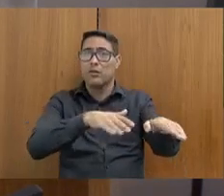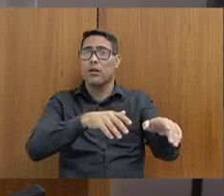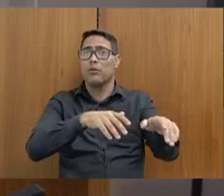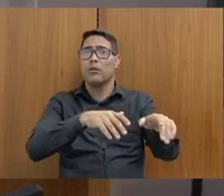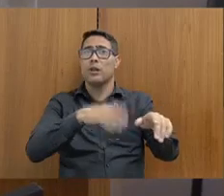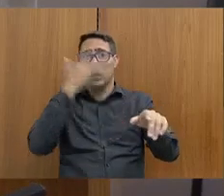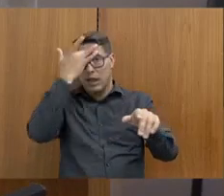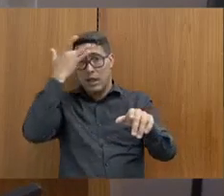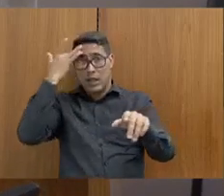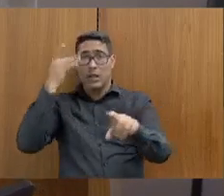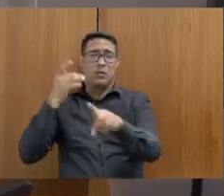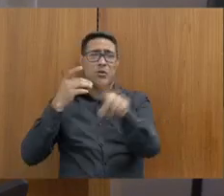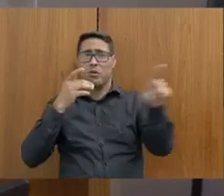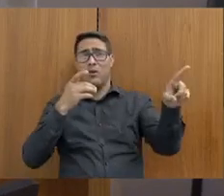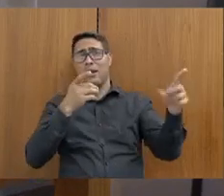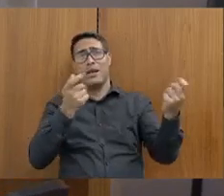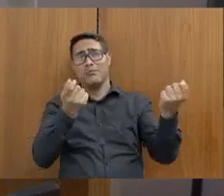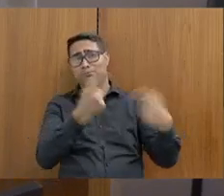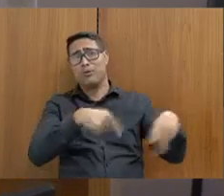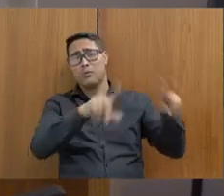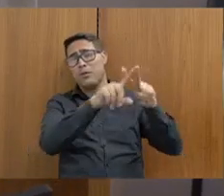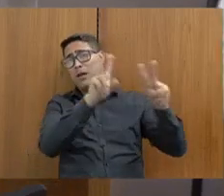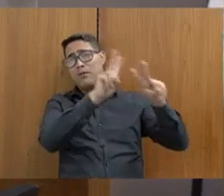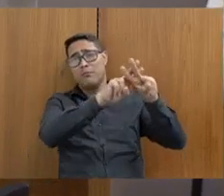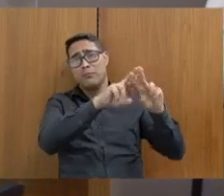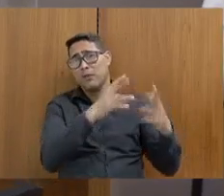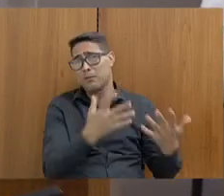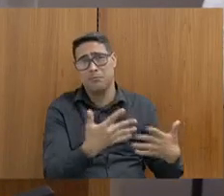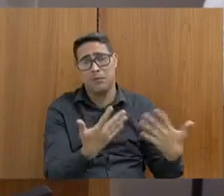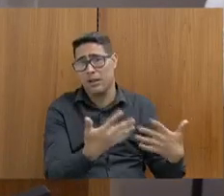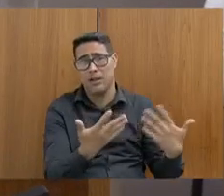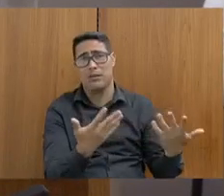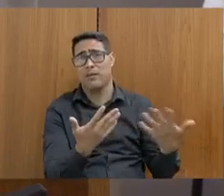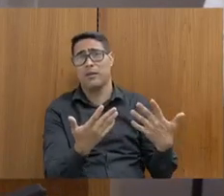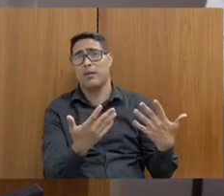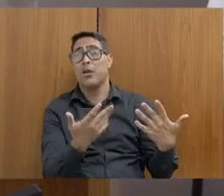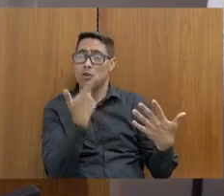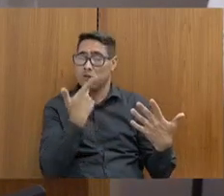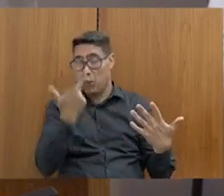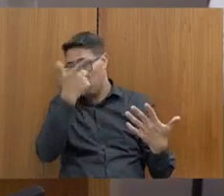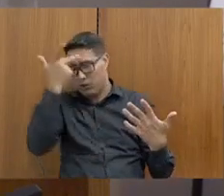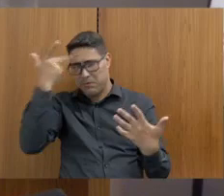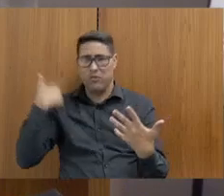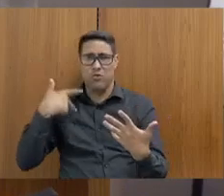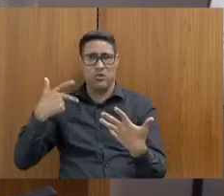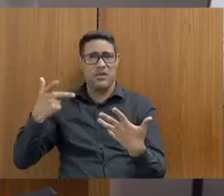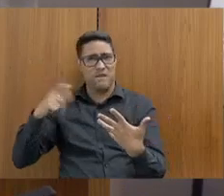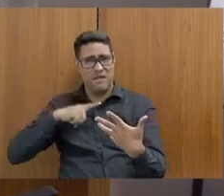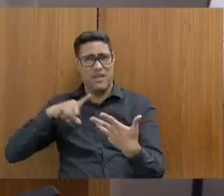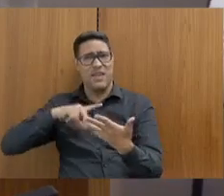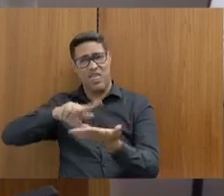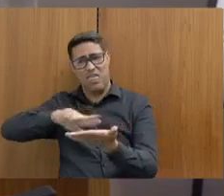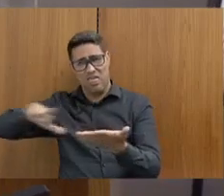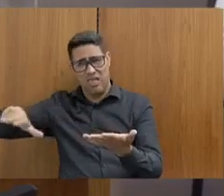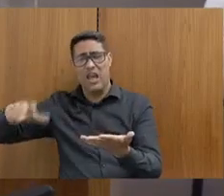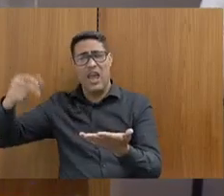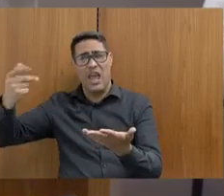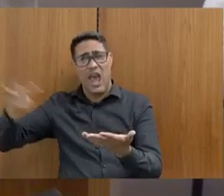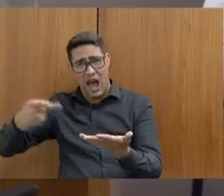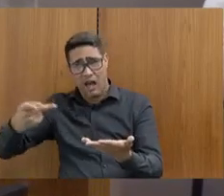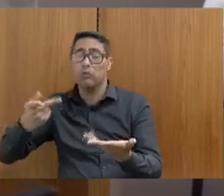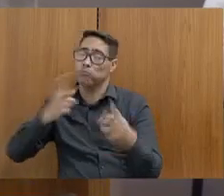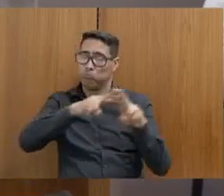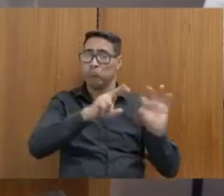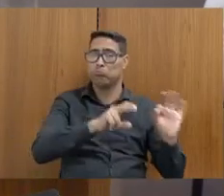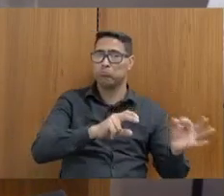presas, não estou falando de depredação, estou falando de lapidação de patrimônio público, nada disso, mas pessoas que têm seu direito de se manifestar, que,